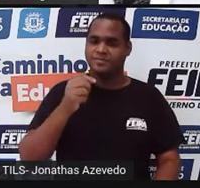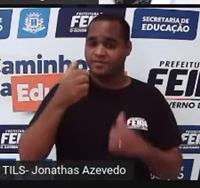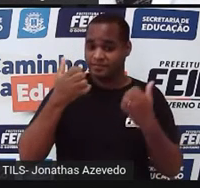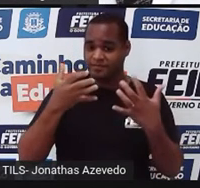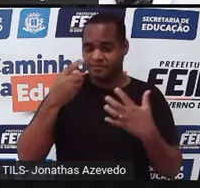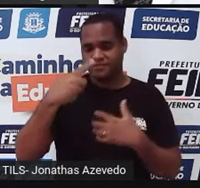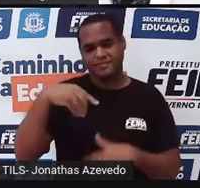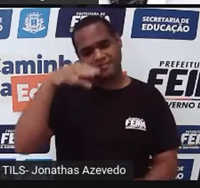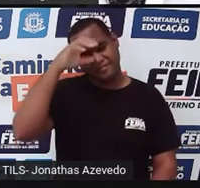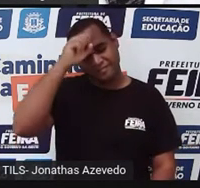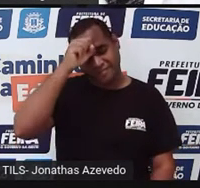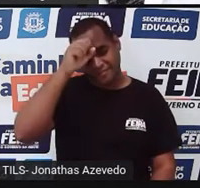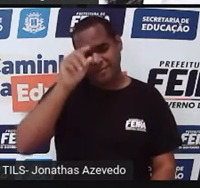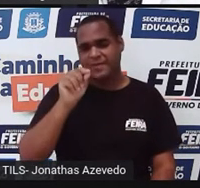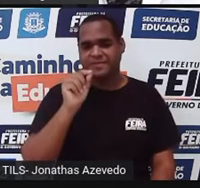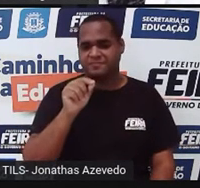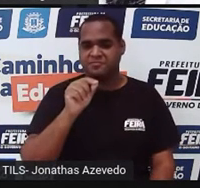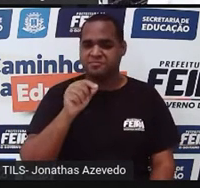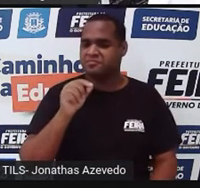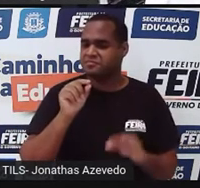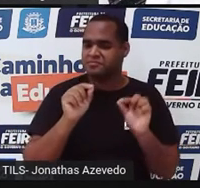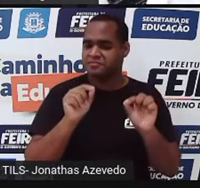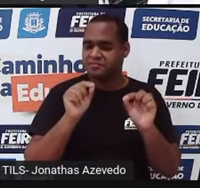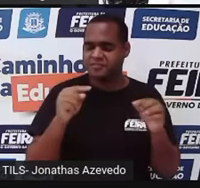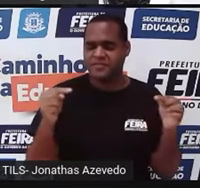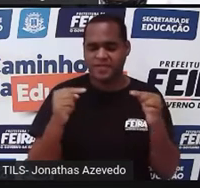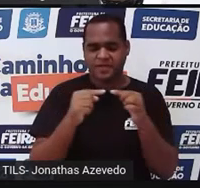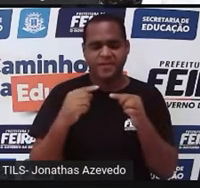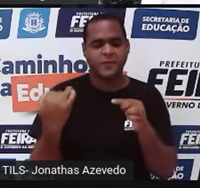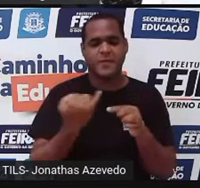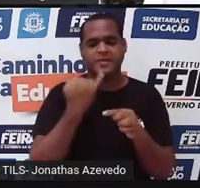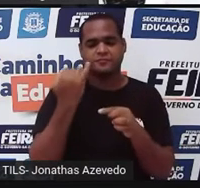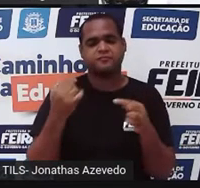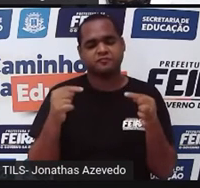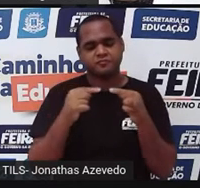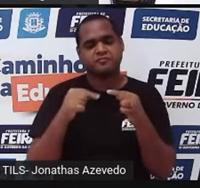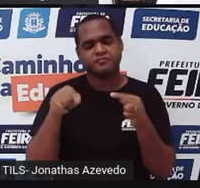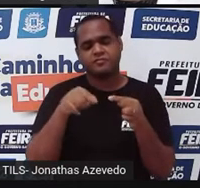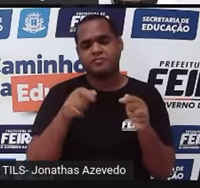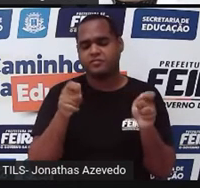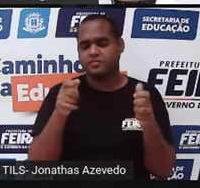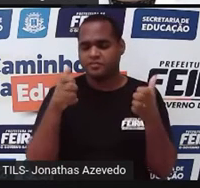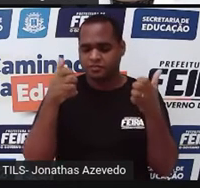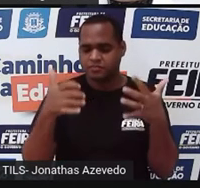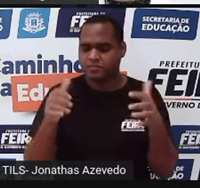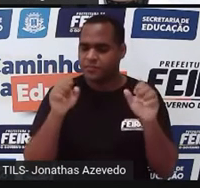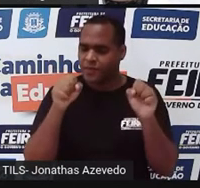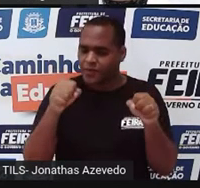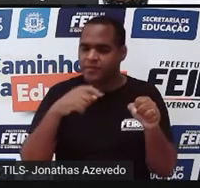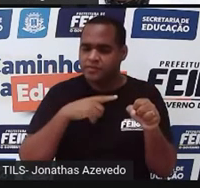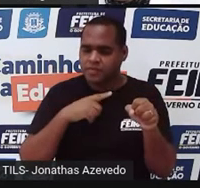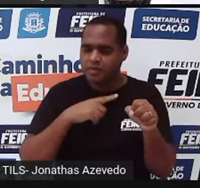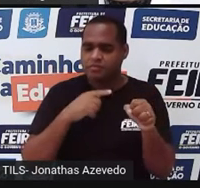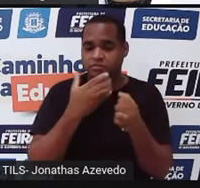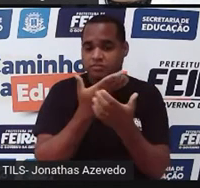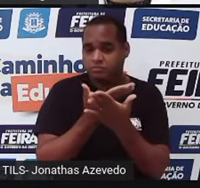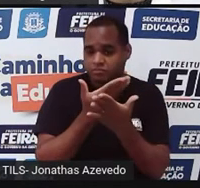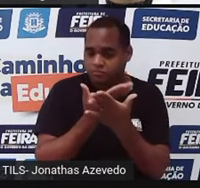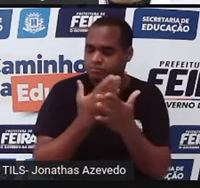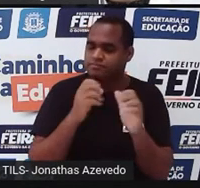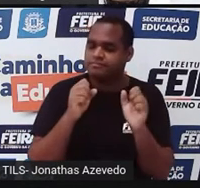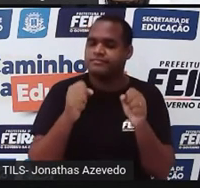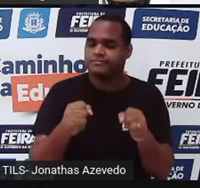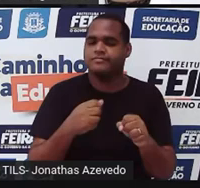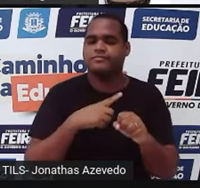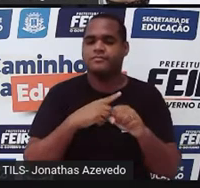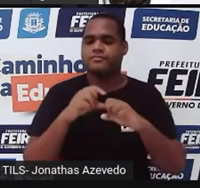algo que tem a ver com o que a gente já vem estudando aí a uma sequência de aulas,